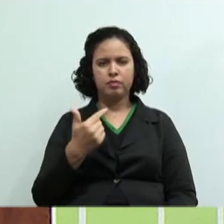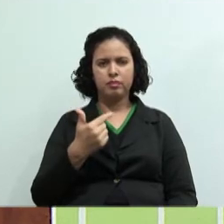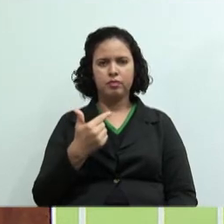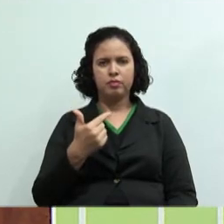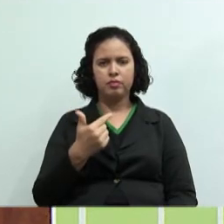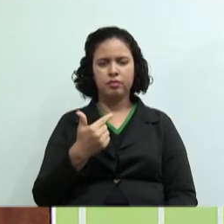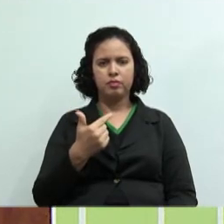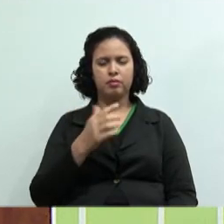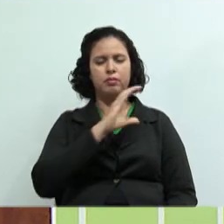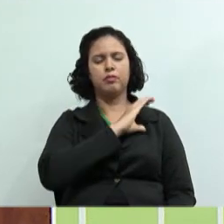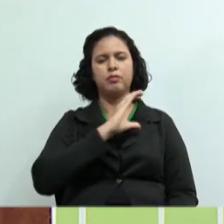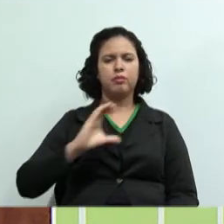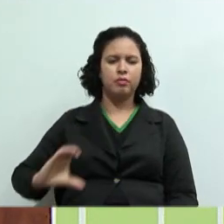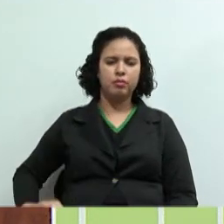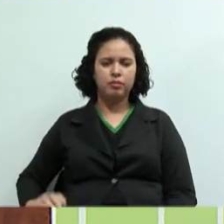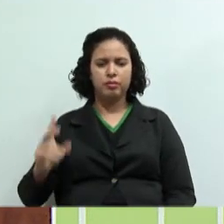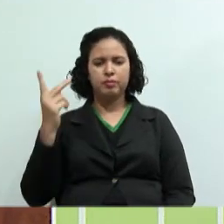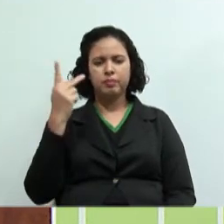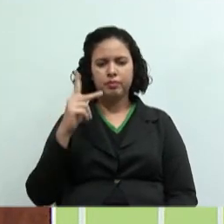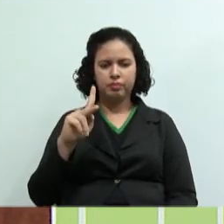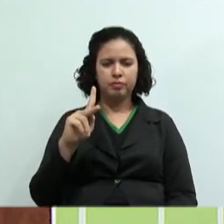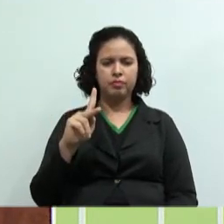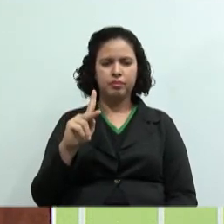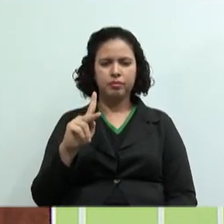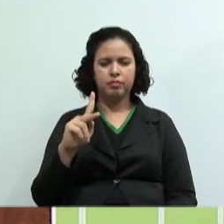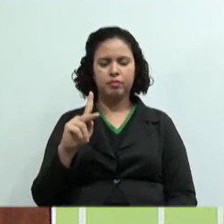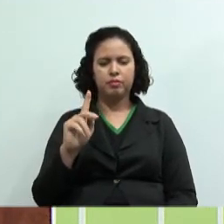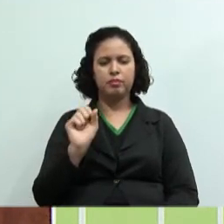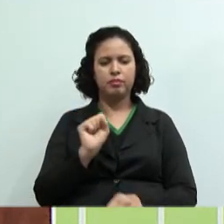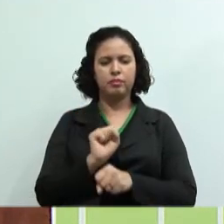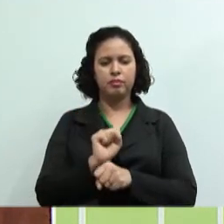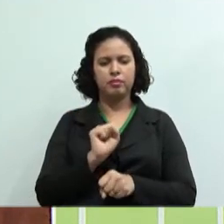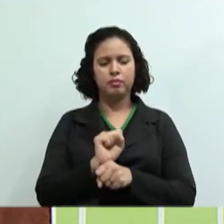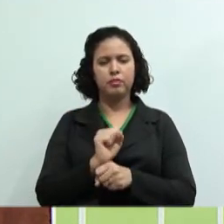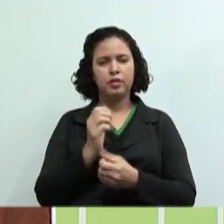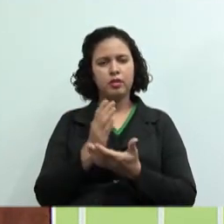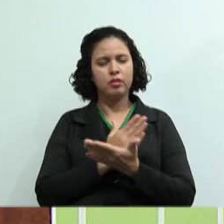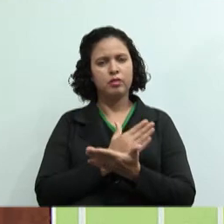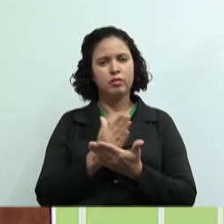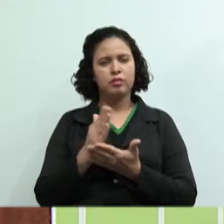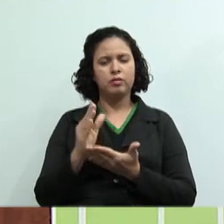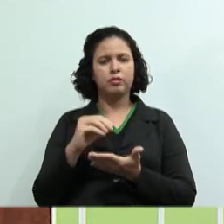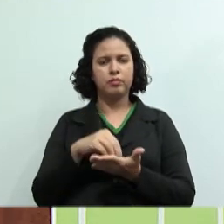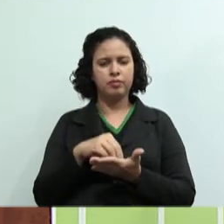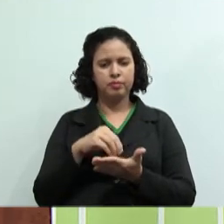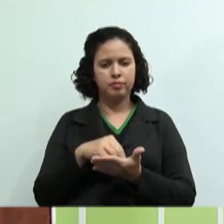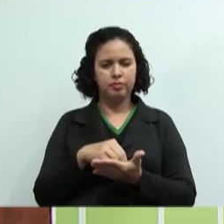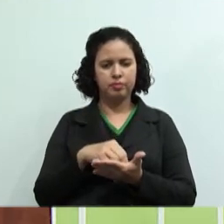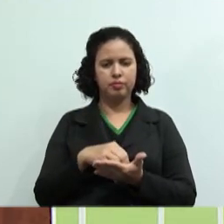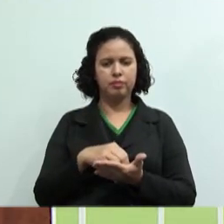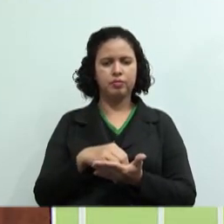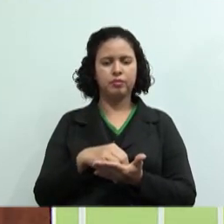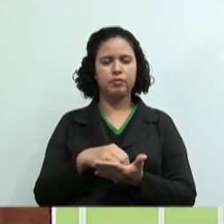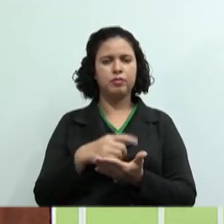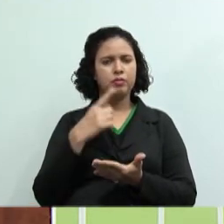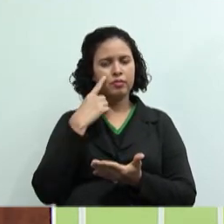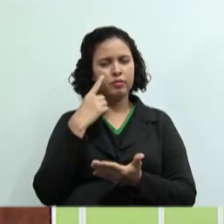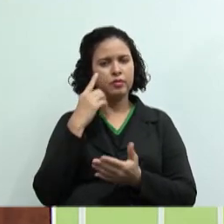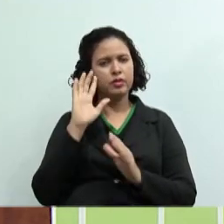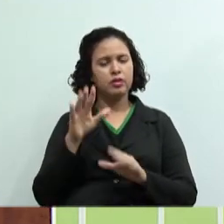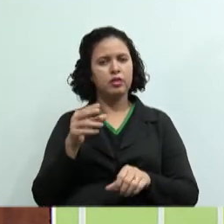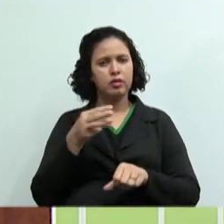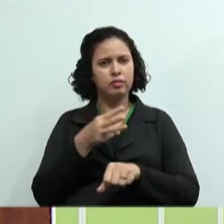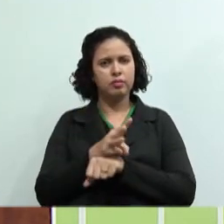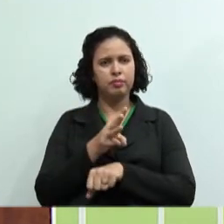a coordenação de vocês, tá certo? Então, assim, tem alguns que não receberam ainda. O que eu posso fazer, eu já postei lá no WhatsApp